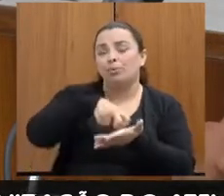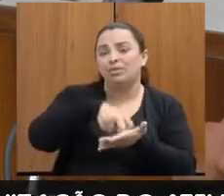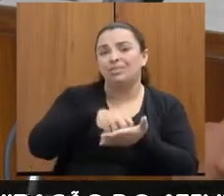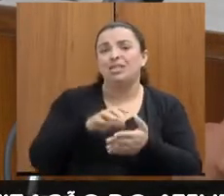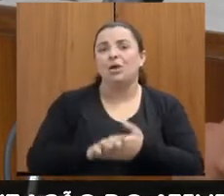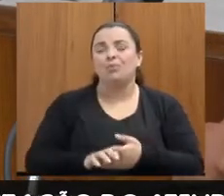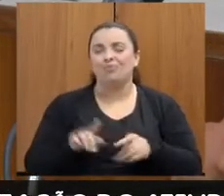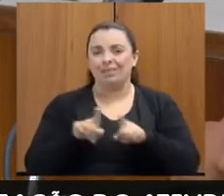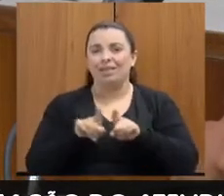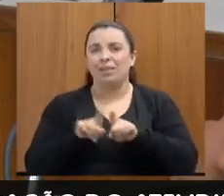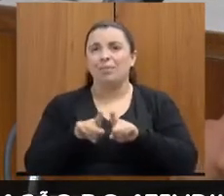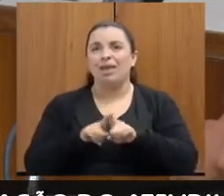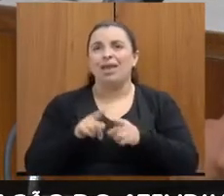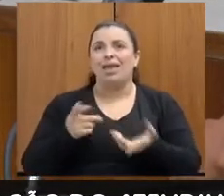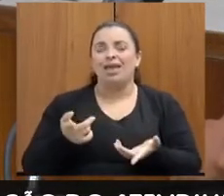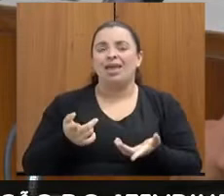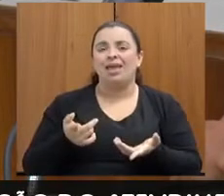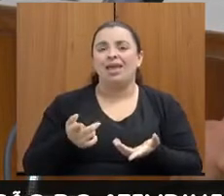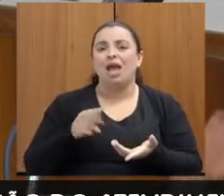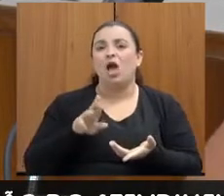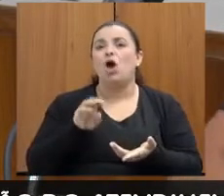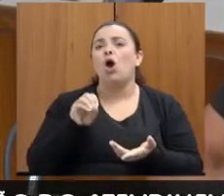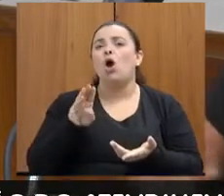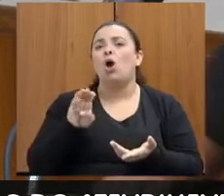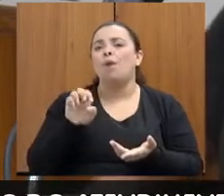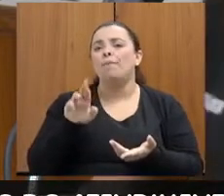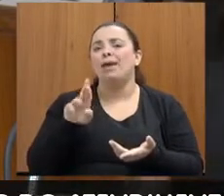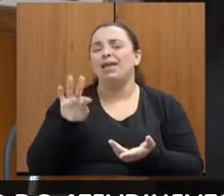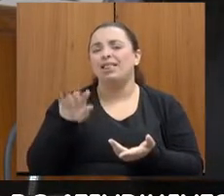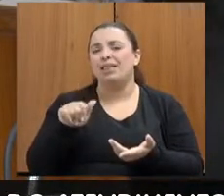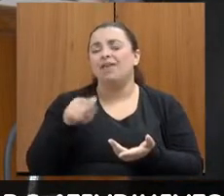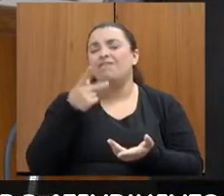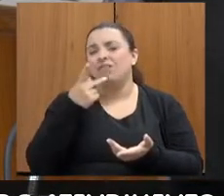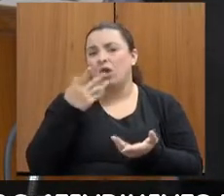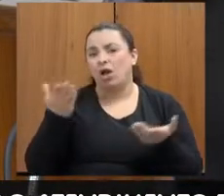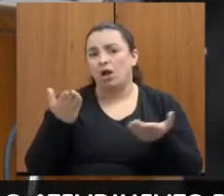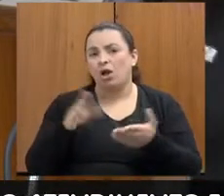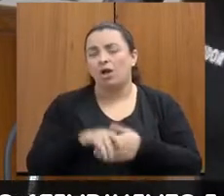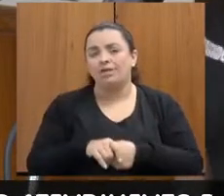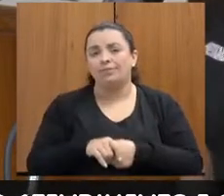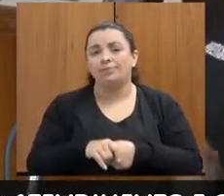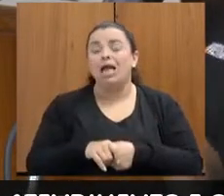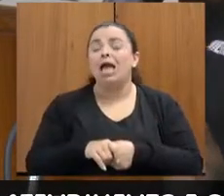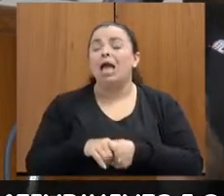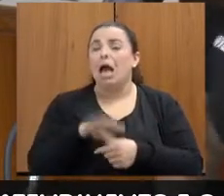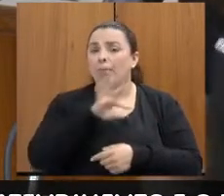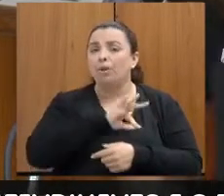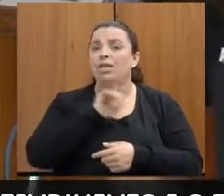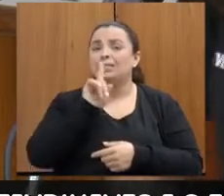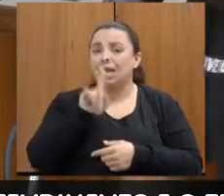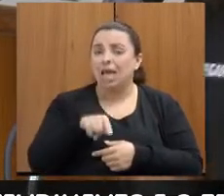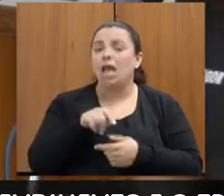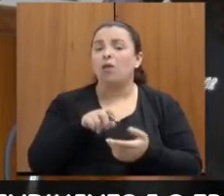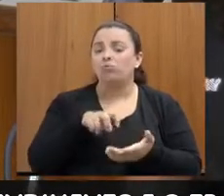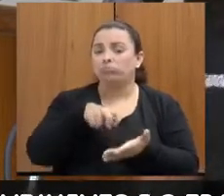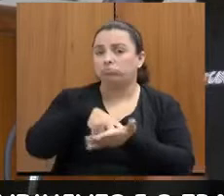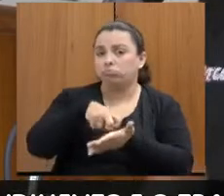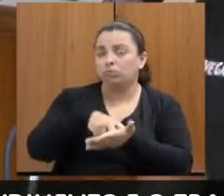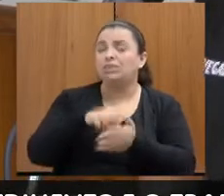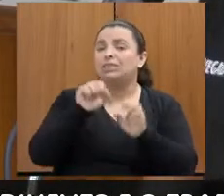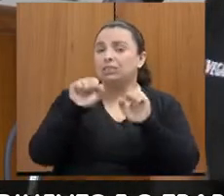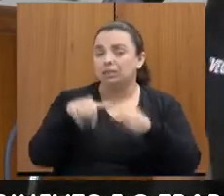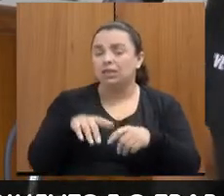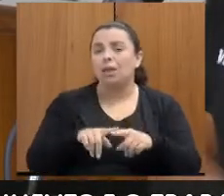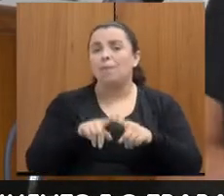ok, a polícia é um órgão para investigar e para, certamente, punição desse agressor. Mas a gente nunca pode perder do nosso olhar e do nosso